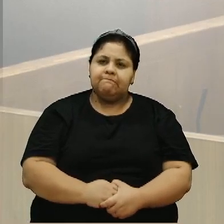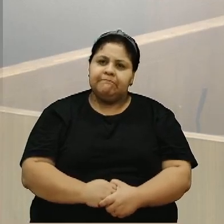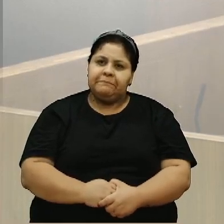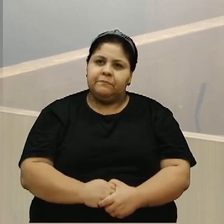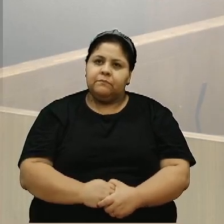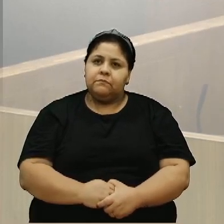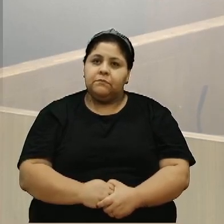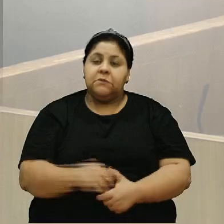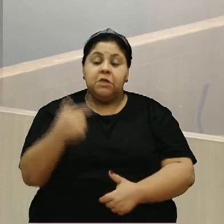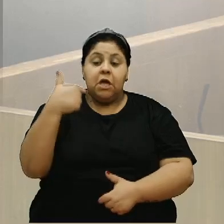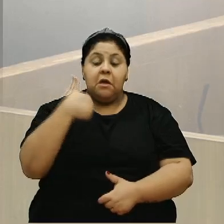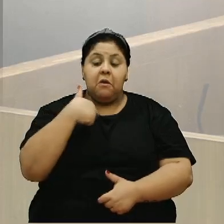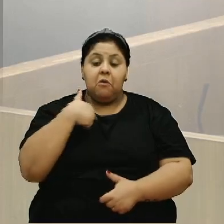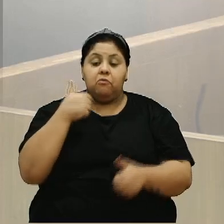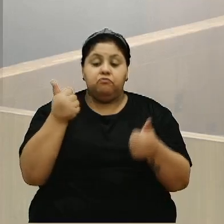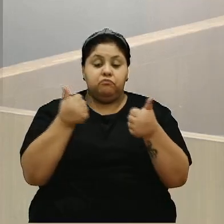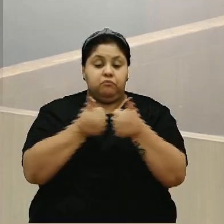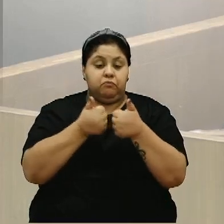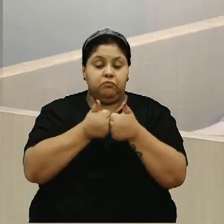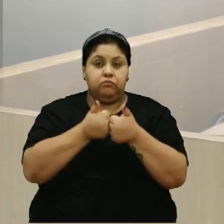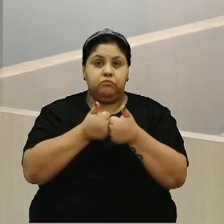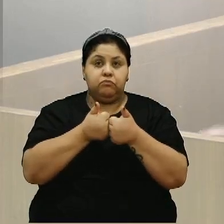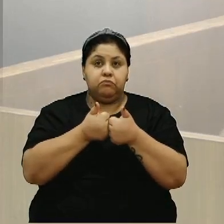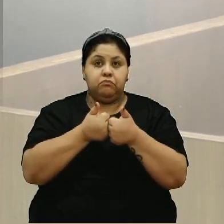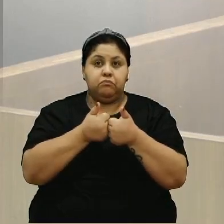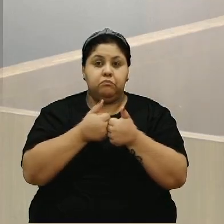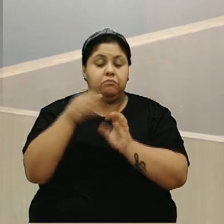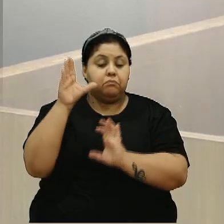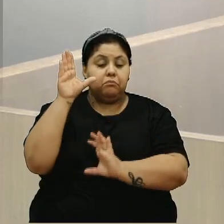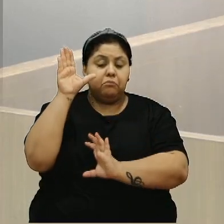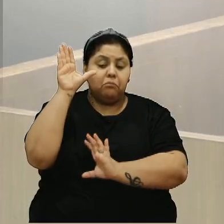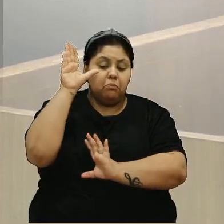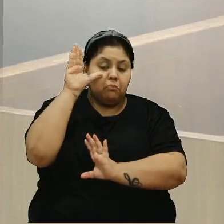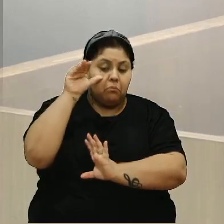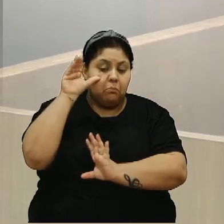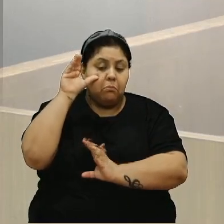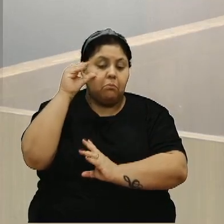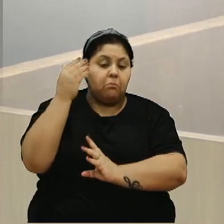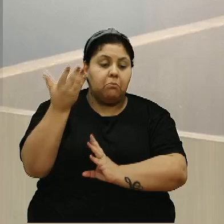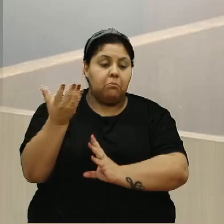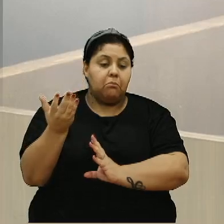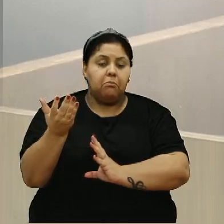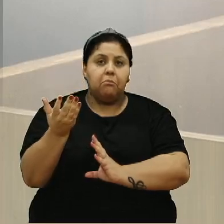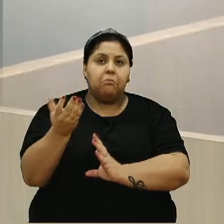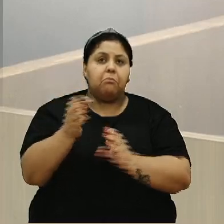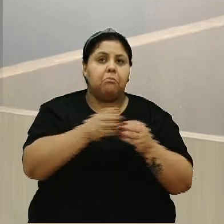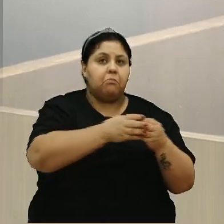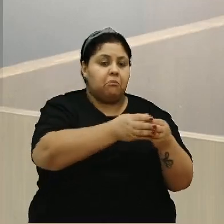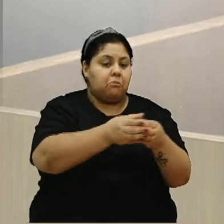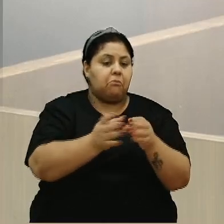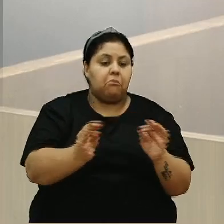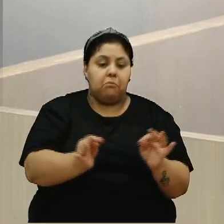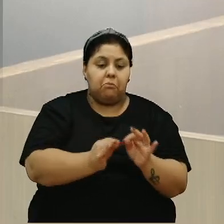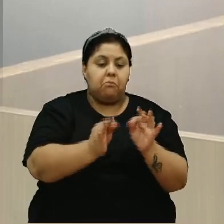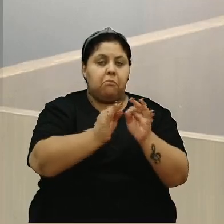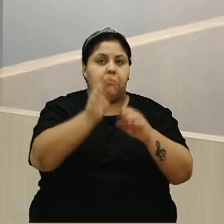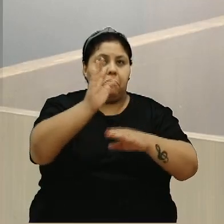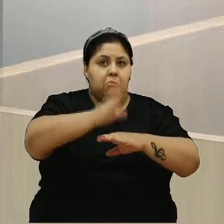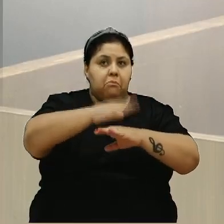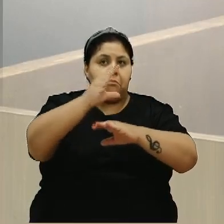Eu estava lá, verifiquei que estava com a equipe técnica, mas o Cristiano...